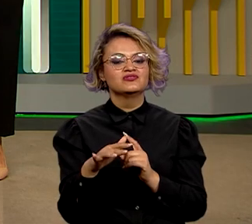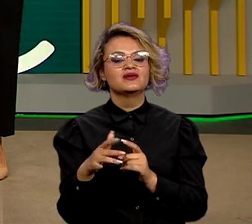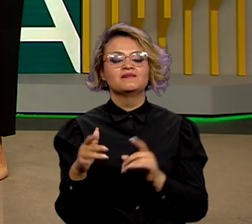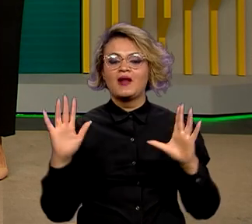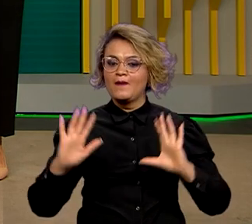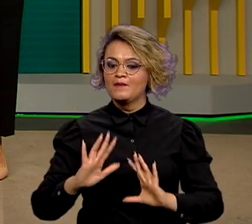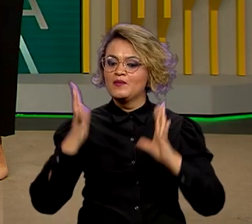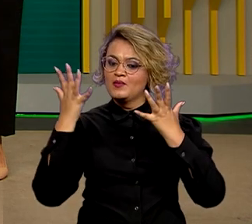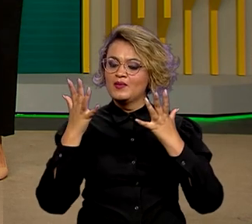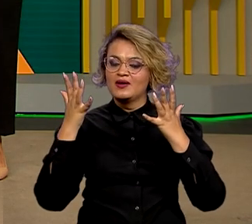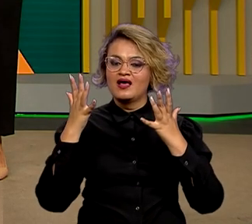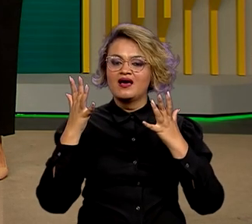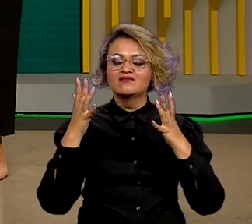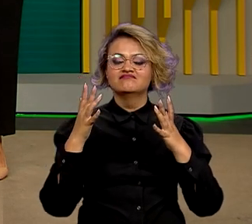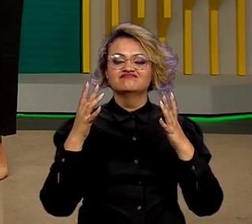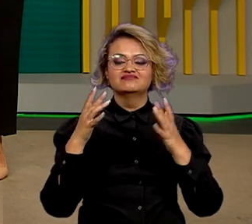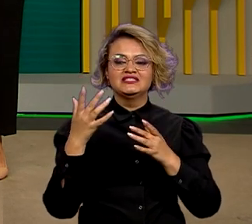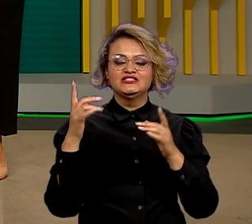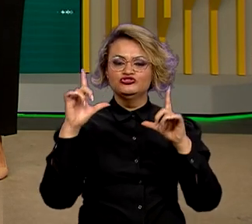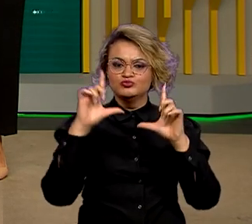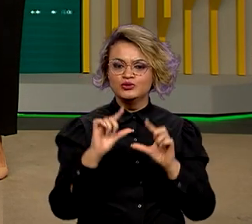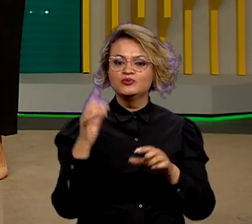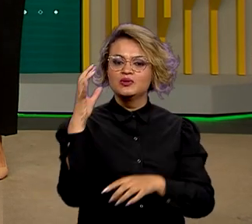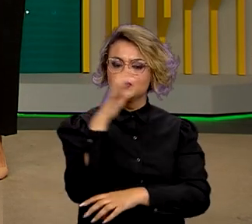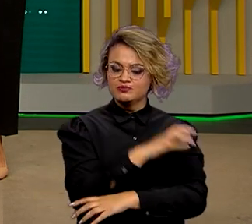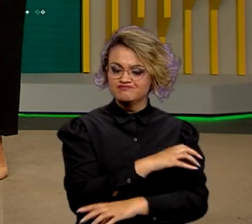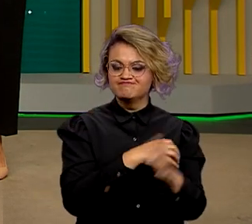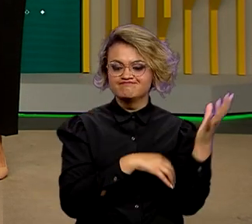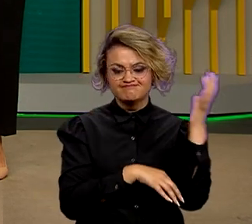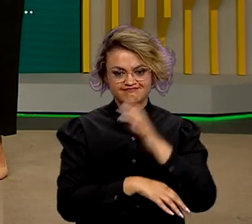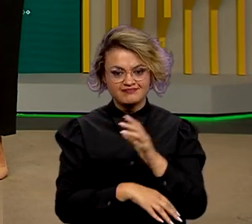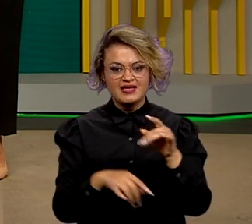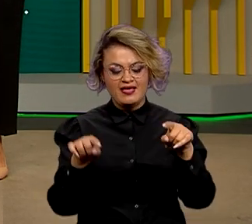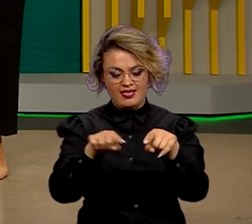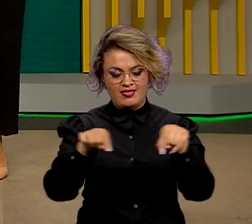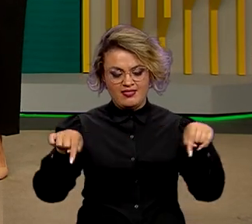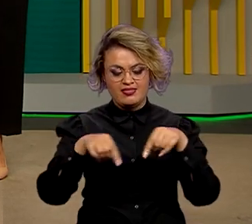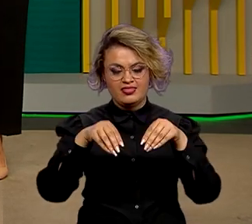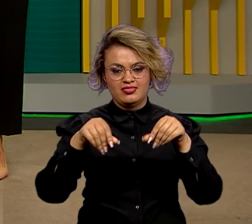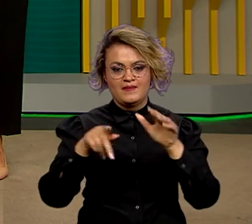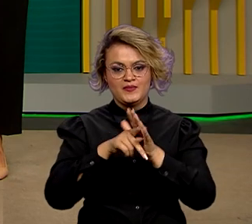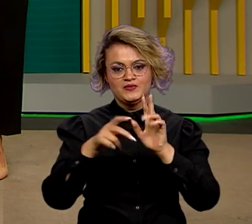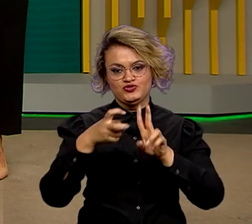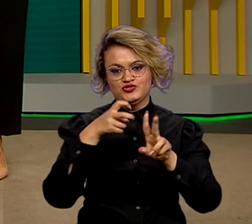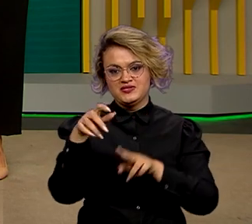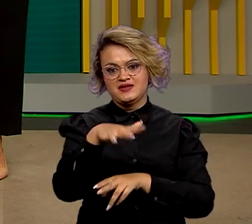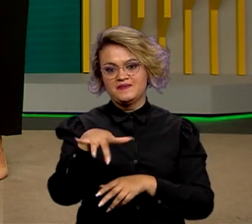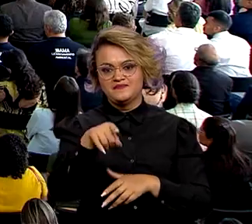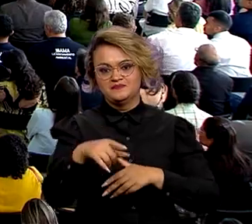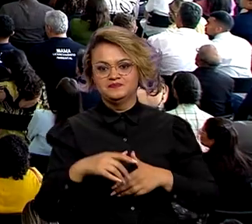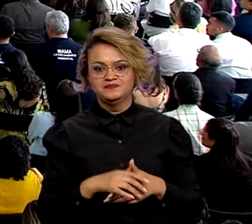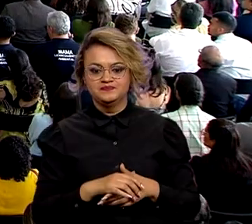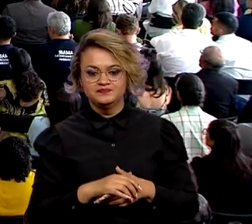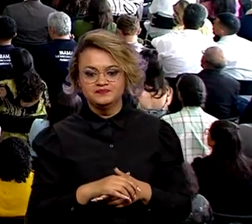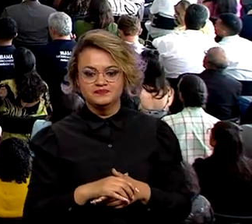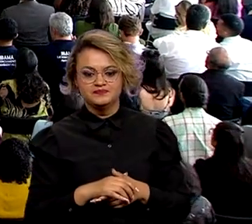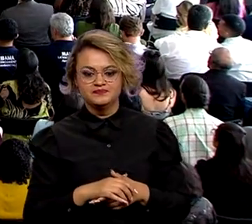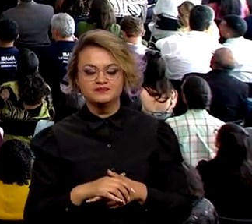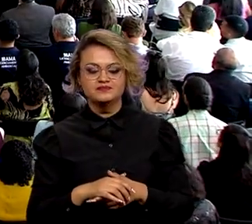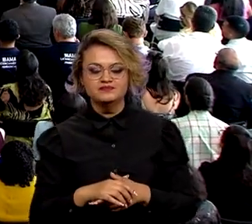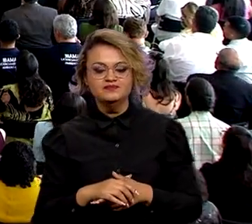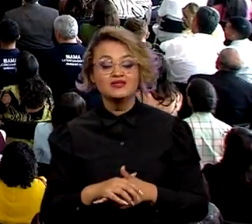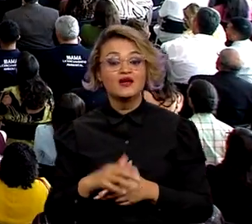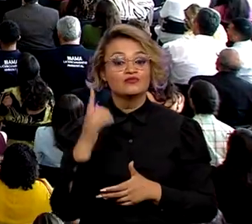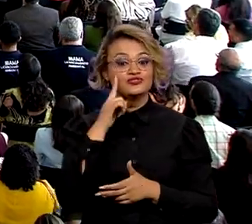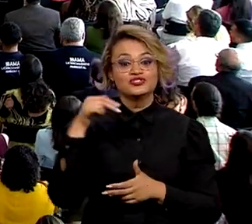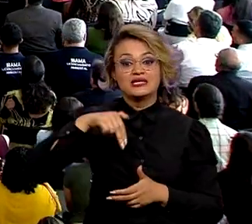comemorar a queda do desmatamento da Amazônia e a demarcação de terras indígenas na região. No